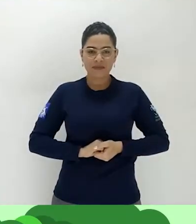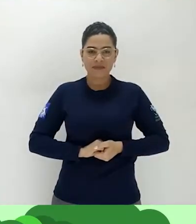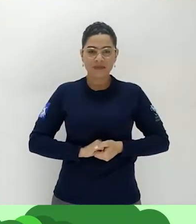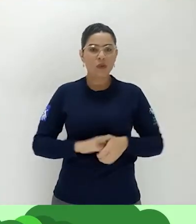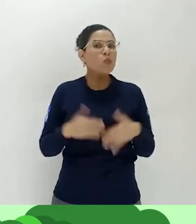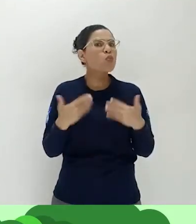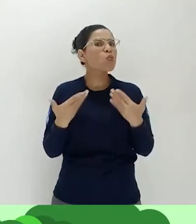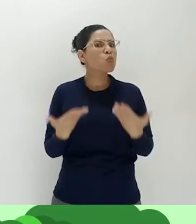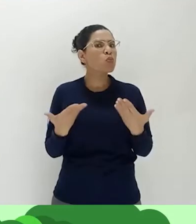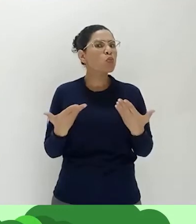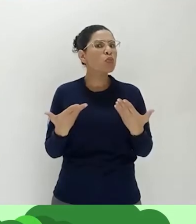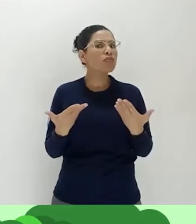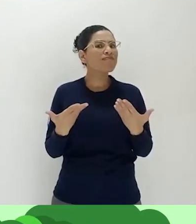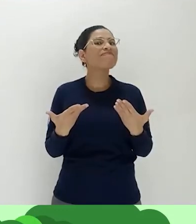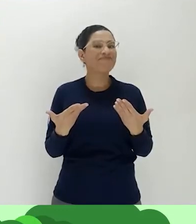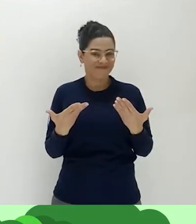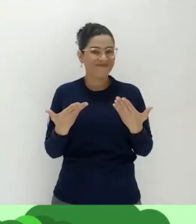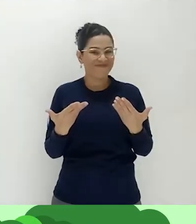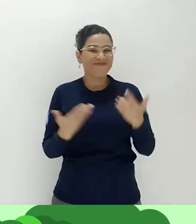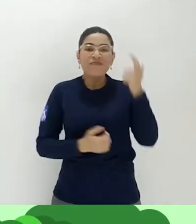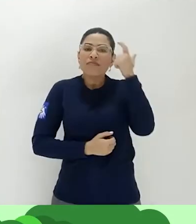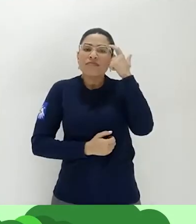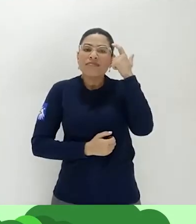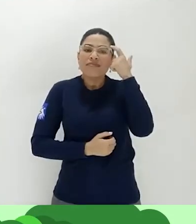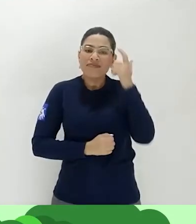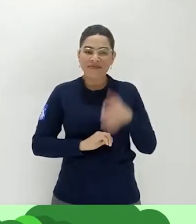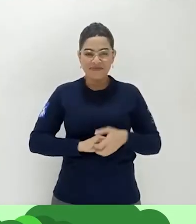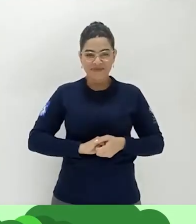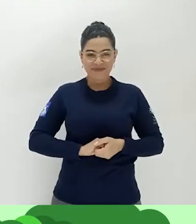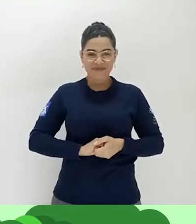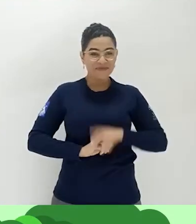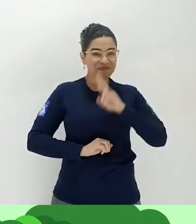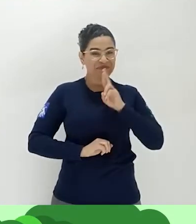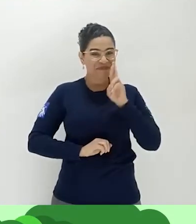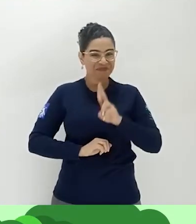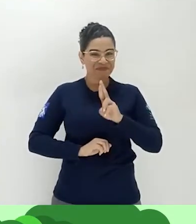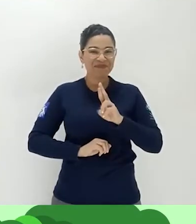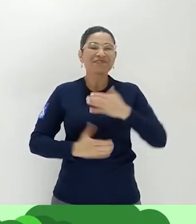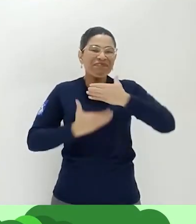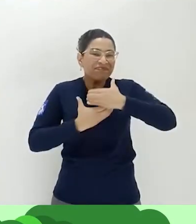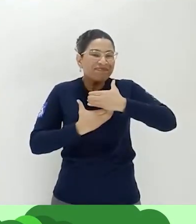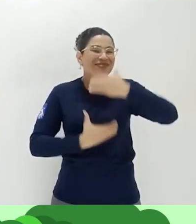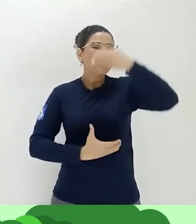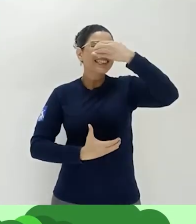Que animal é esse? Vocês pensaram? É a girafa.